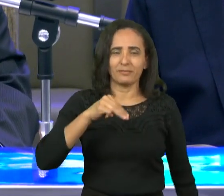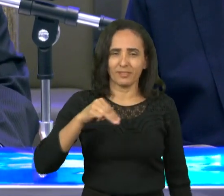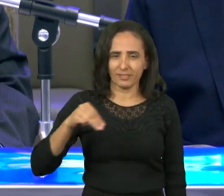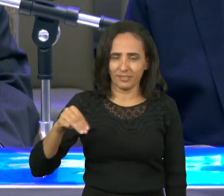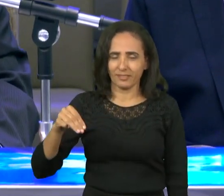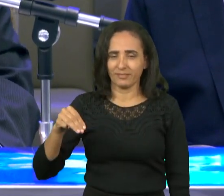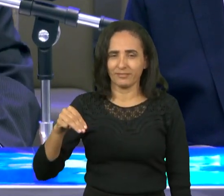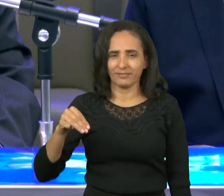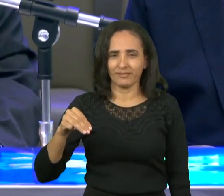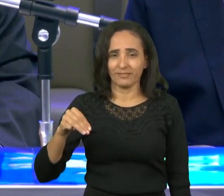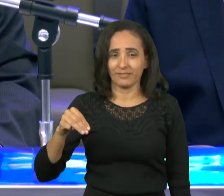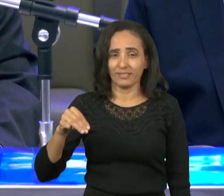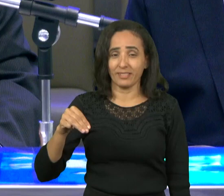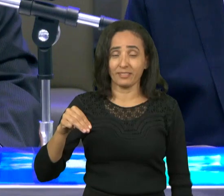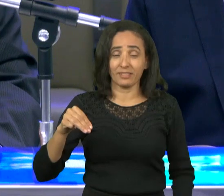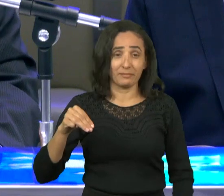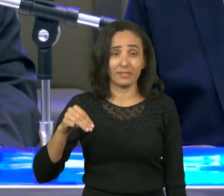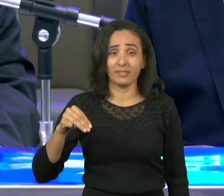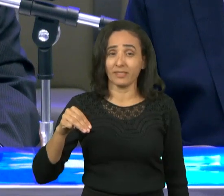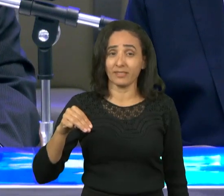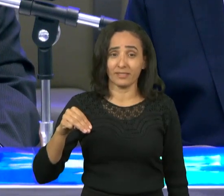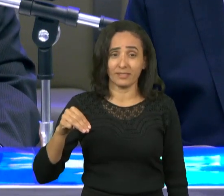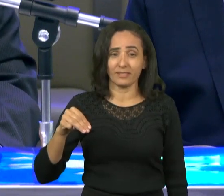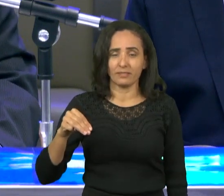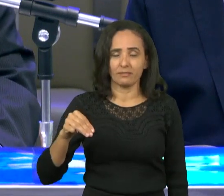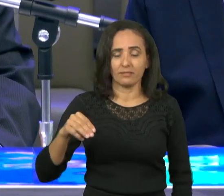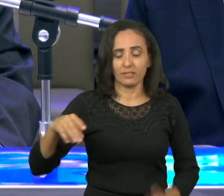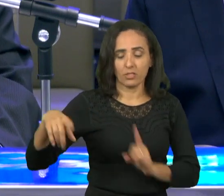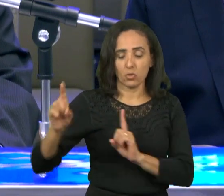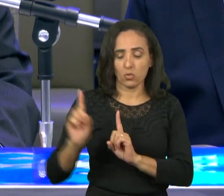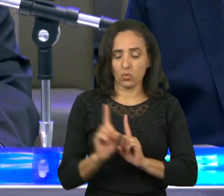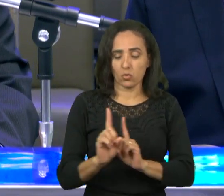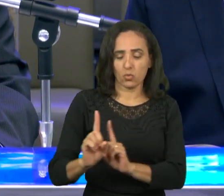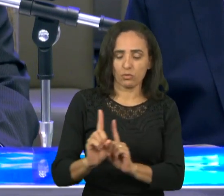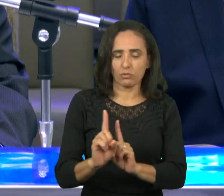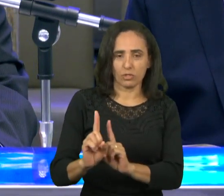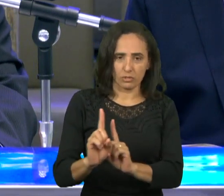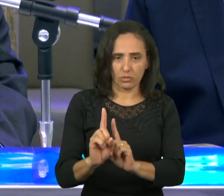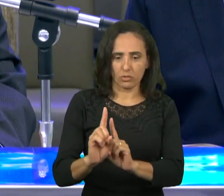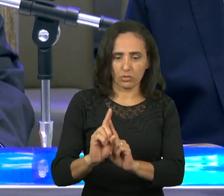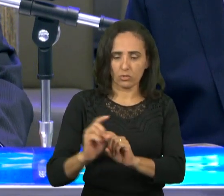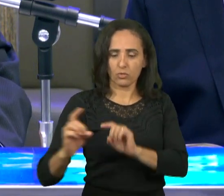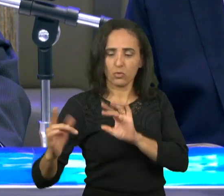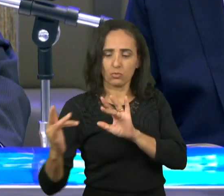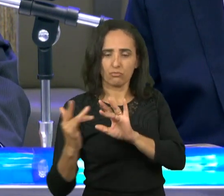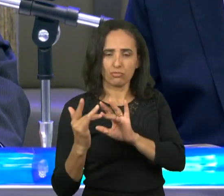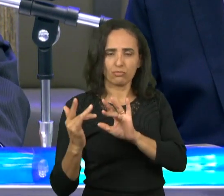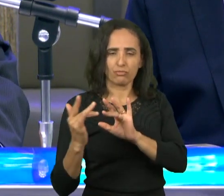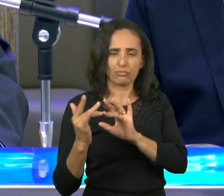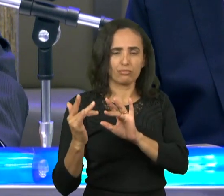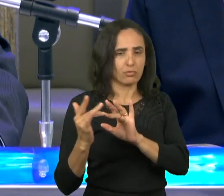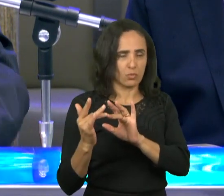anotar diz assim andarão dois juntos se não estiverem de acordo